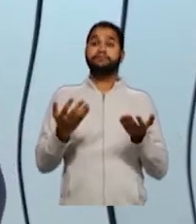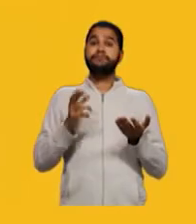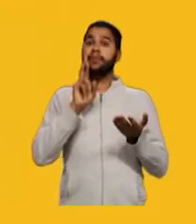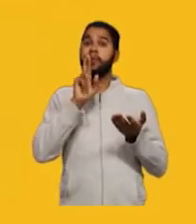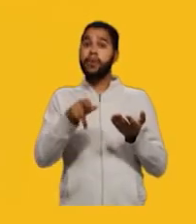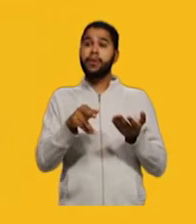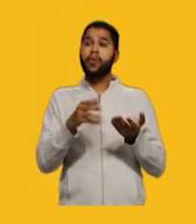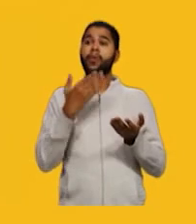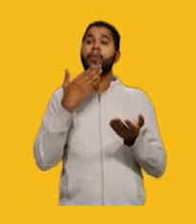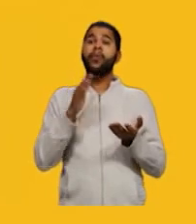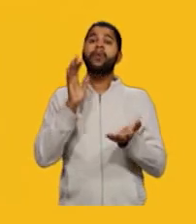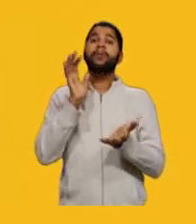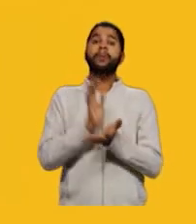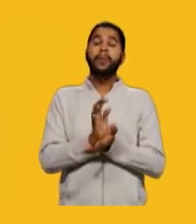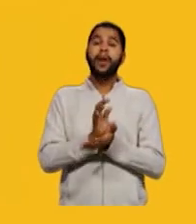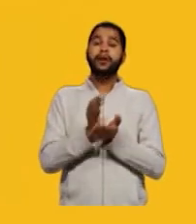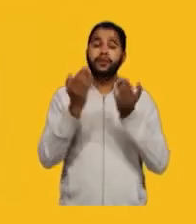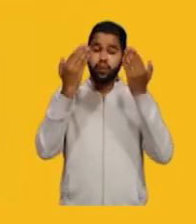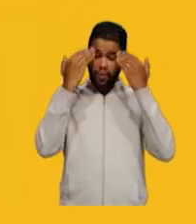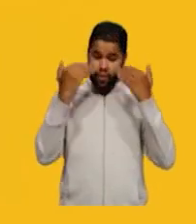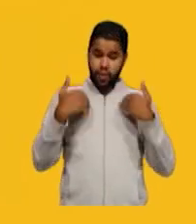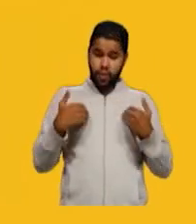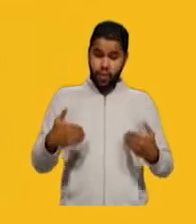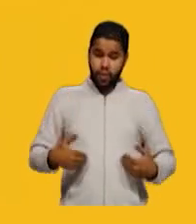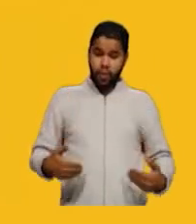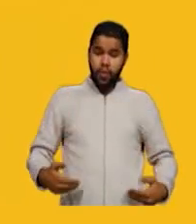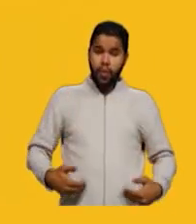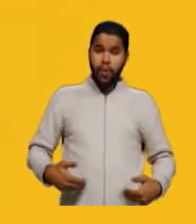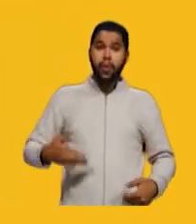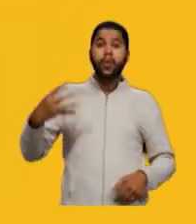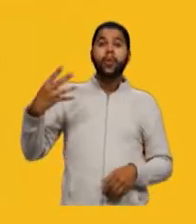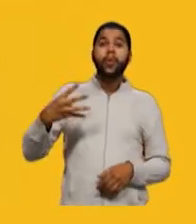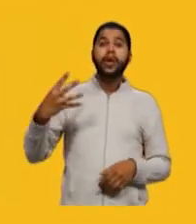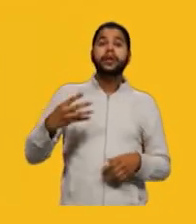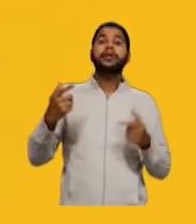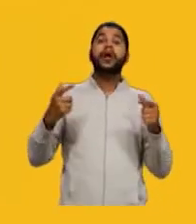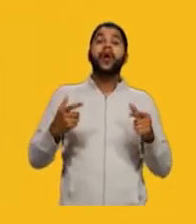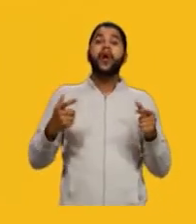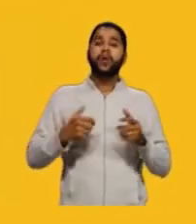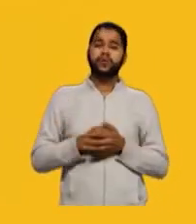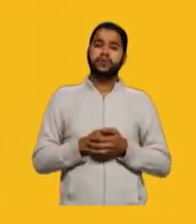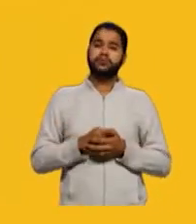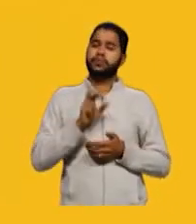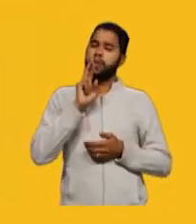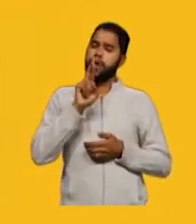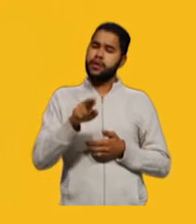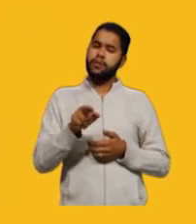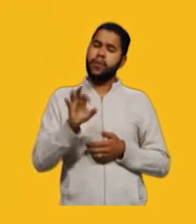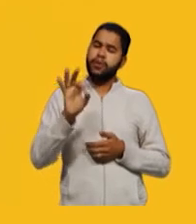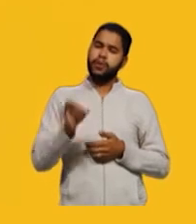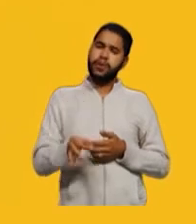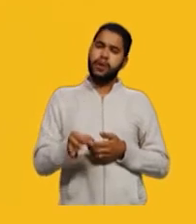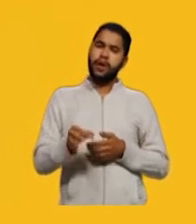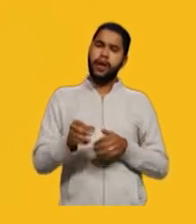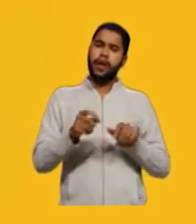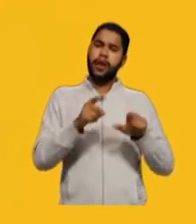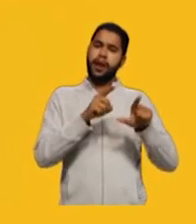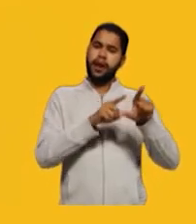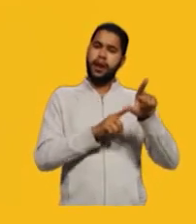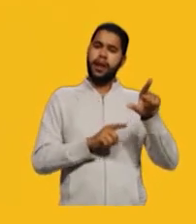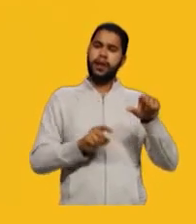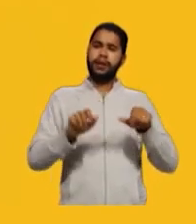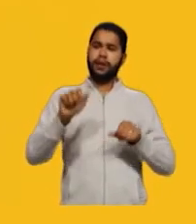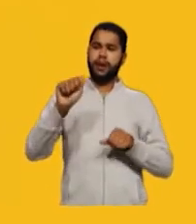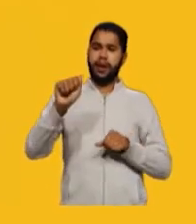corpo do nanokid existe um carbono quaternário? A resposta certa seria a letra A, nas